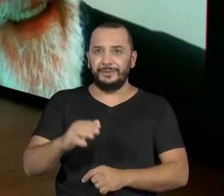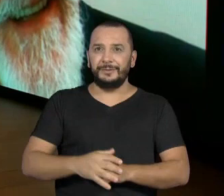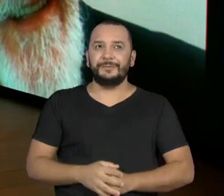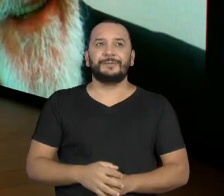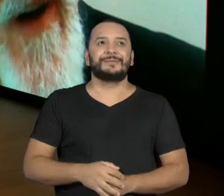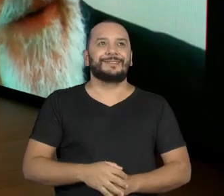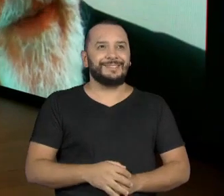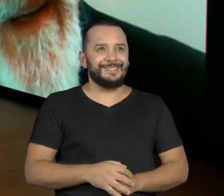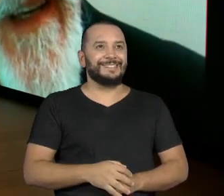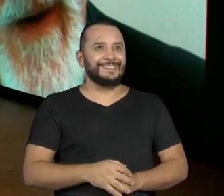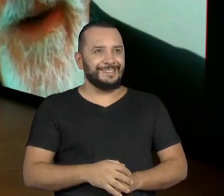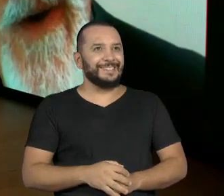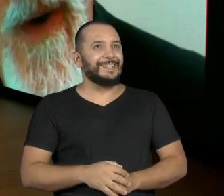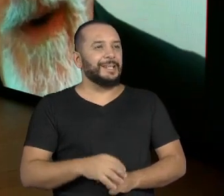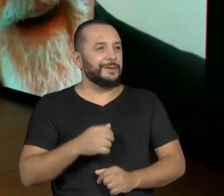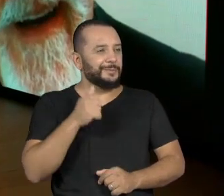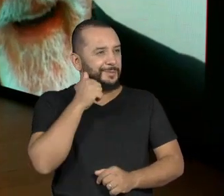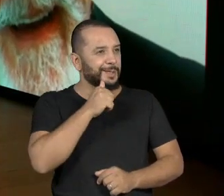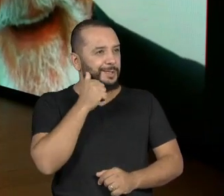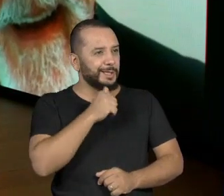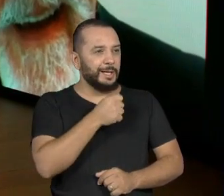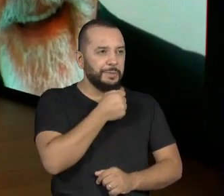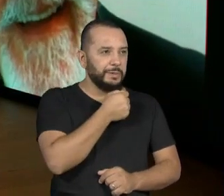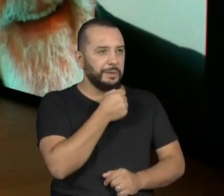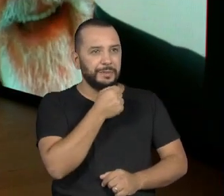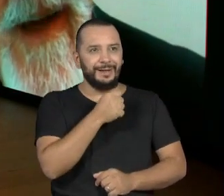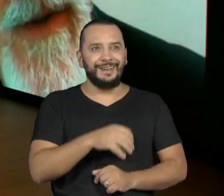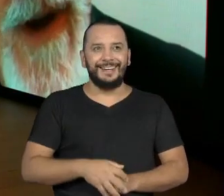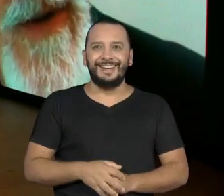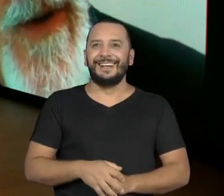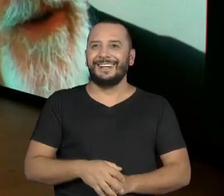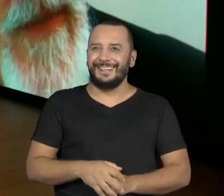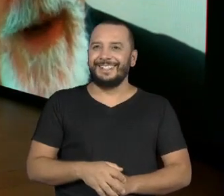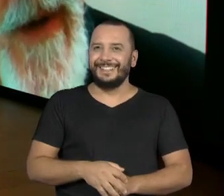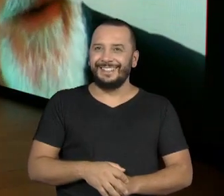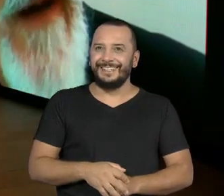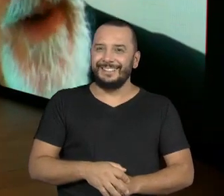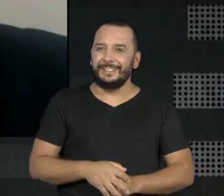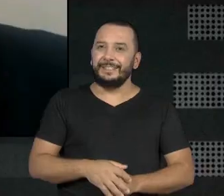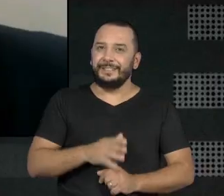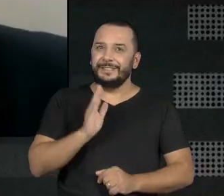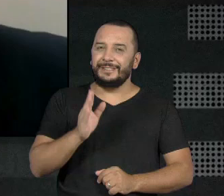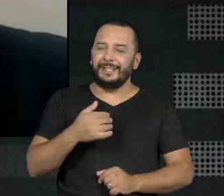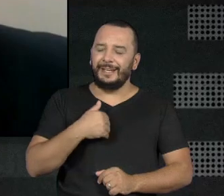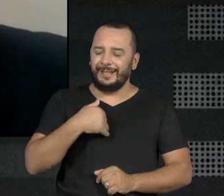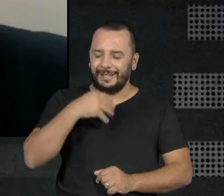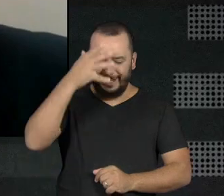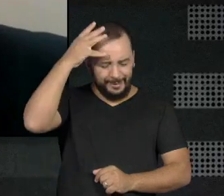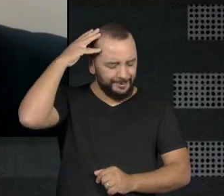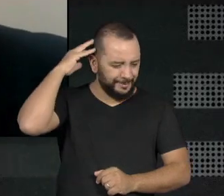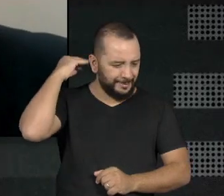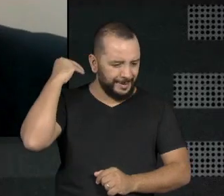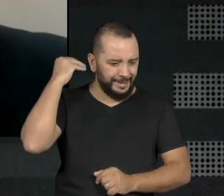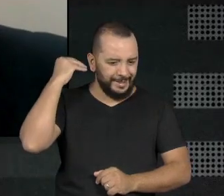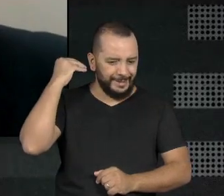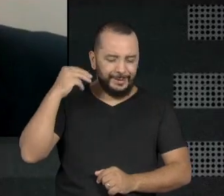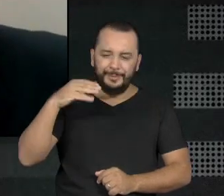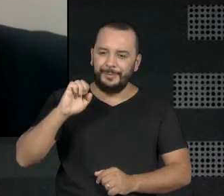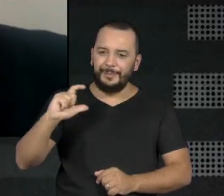Ah, menina Maribel. honra. Tem os olhos cor de mel, né? O cabelo cor de mel e os olhos cor do céu.